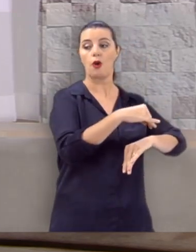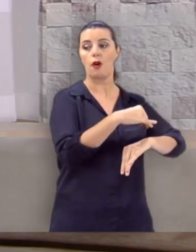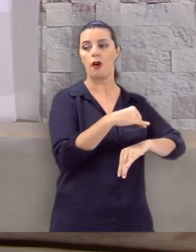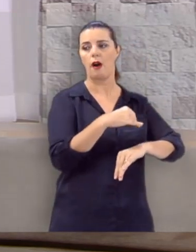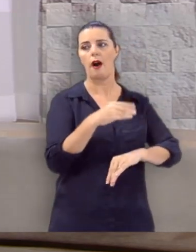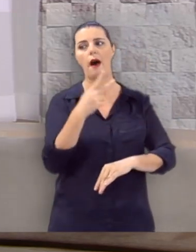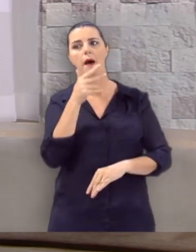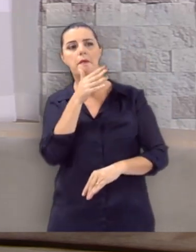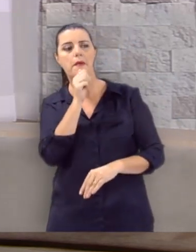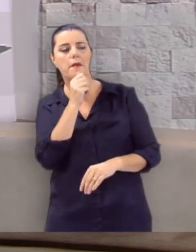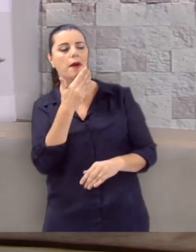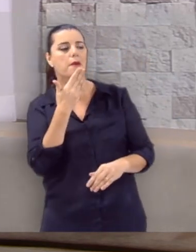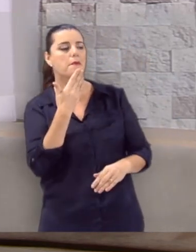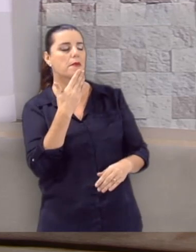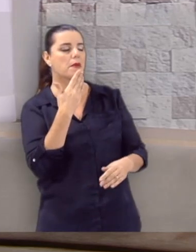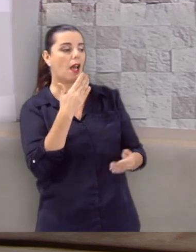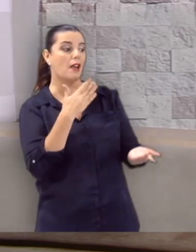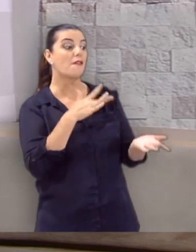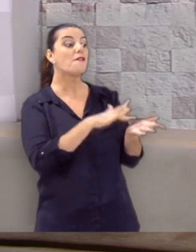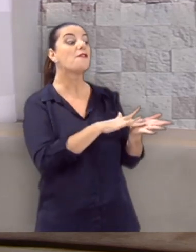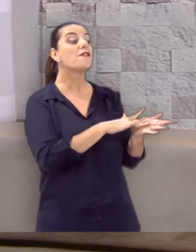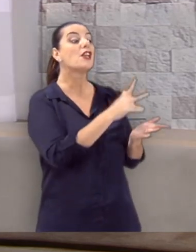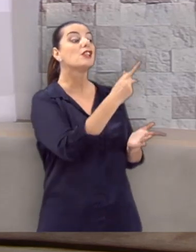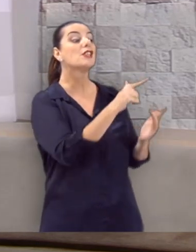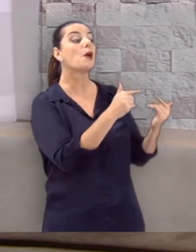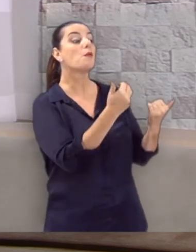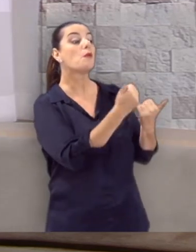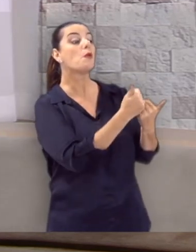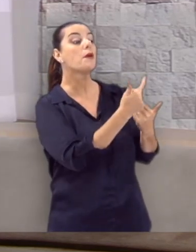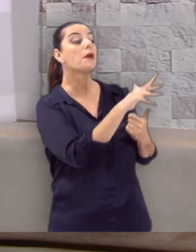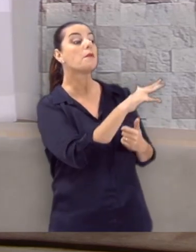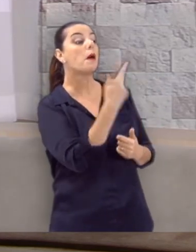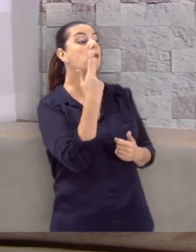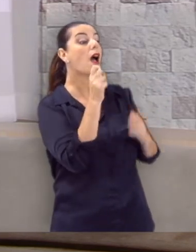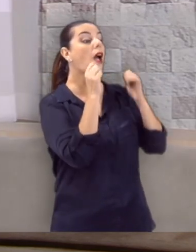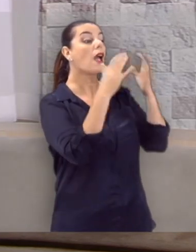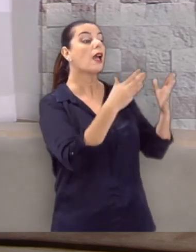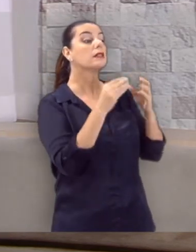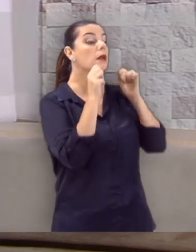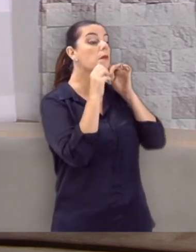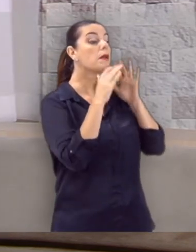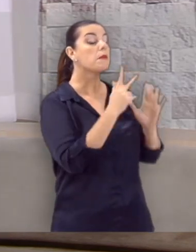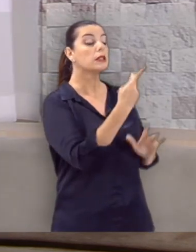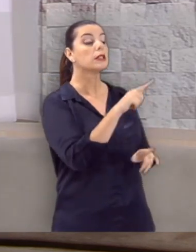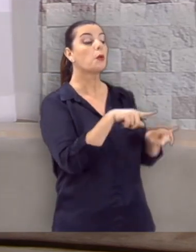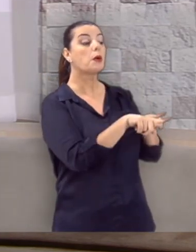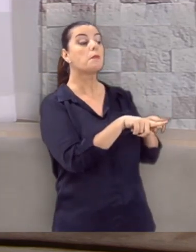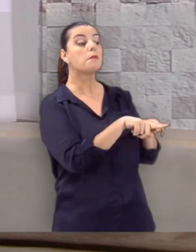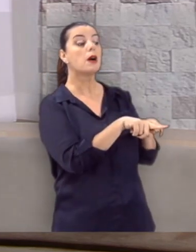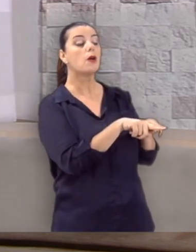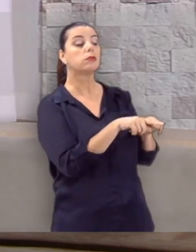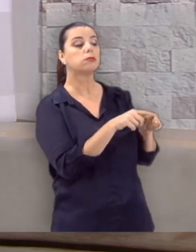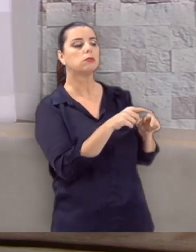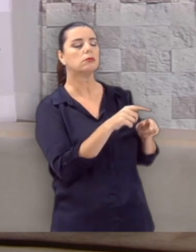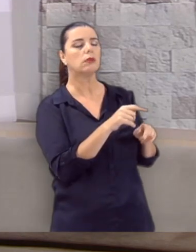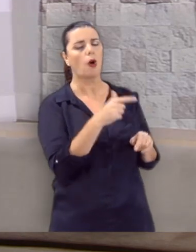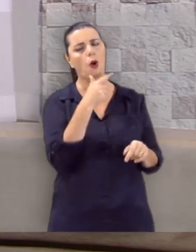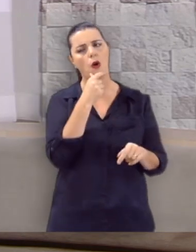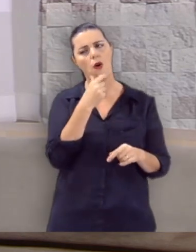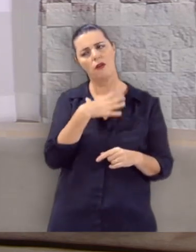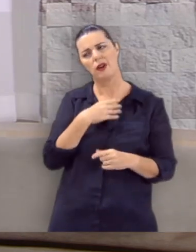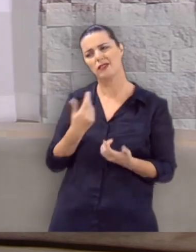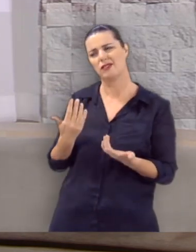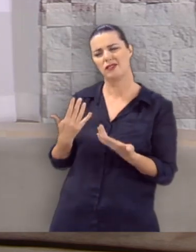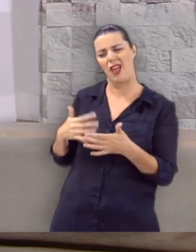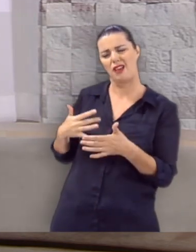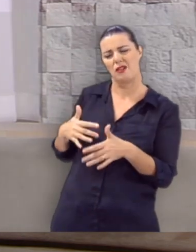mãe pede para Jacó se fingir de Esaú para receber do pai a bênção no lugar do seu irmão. Jacó relutou,